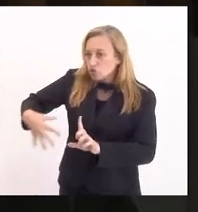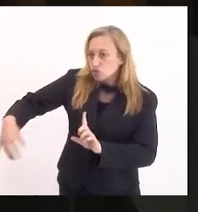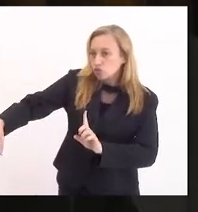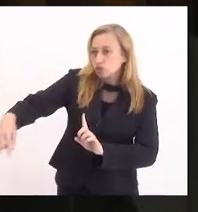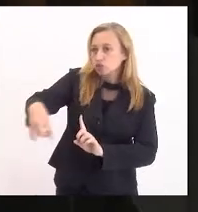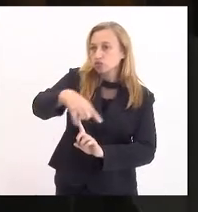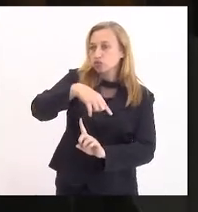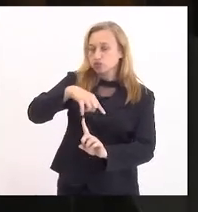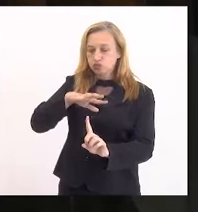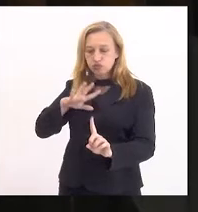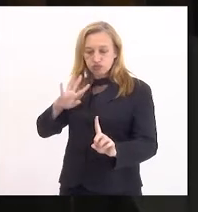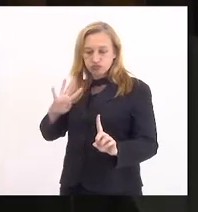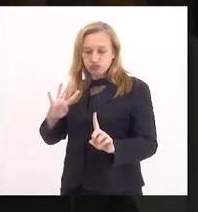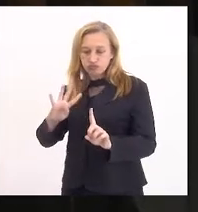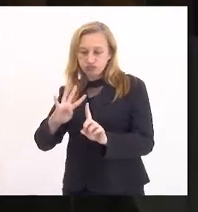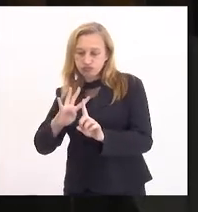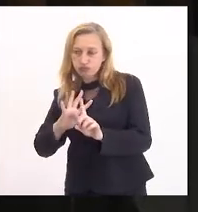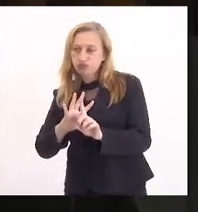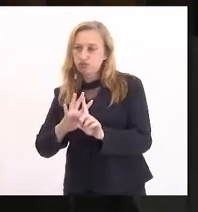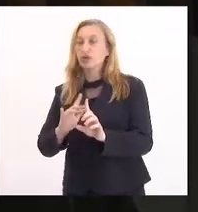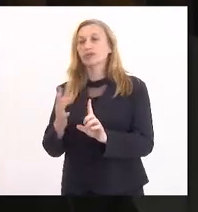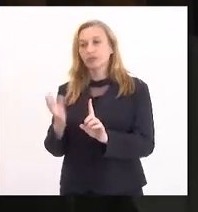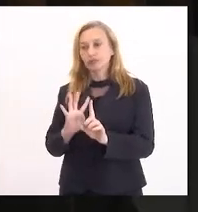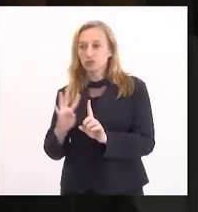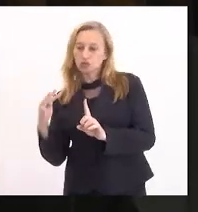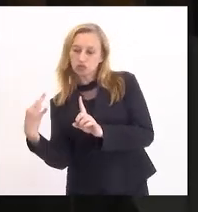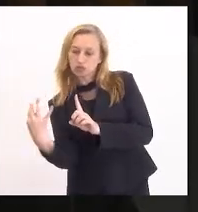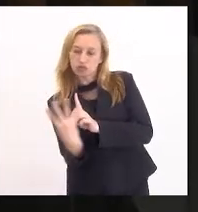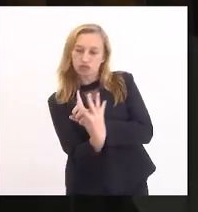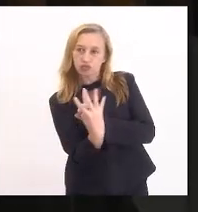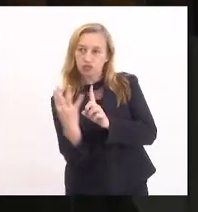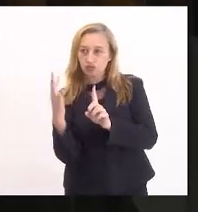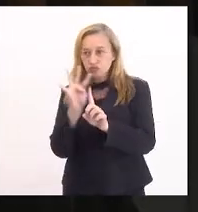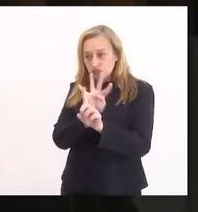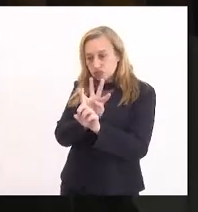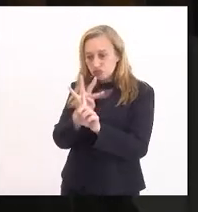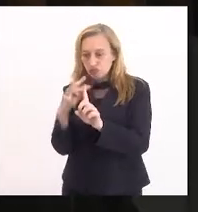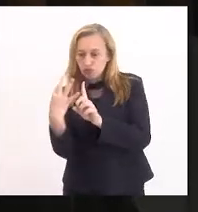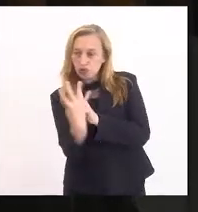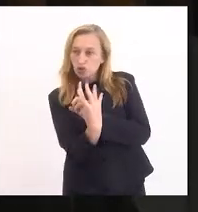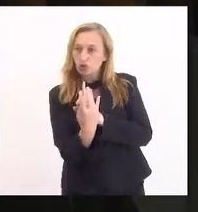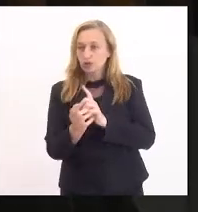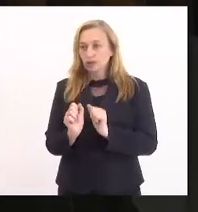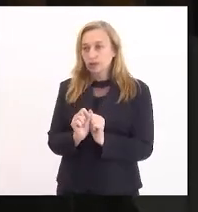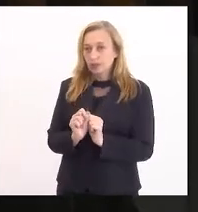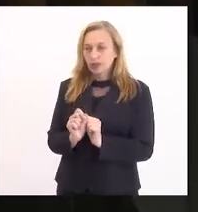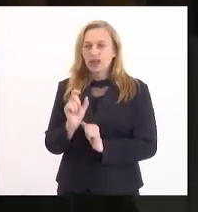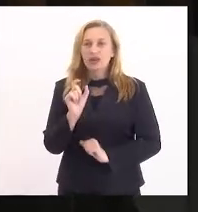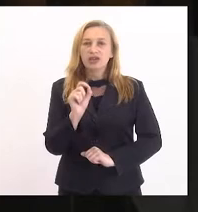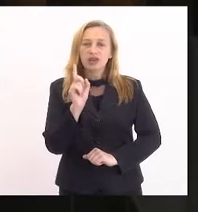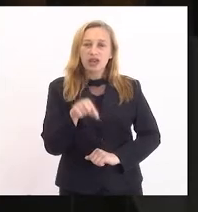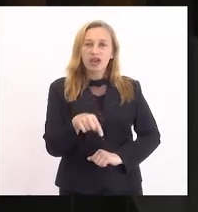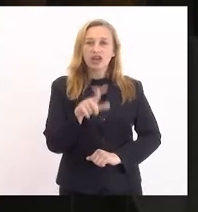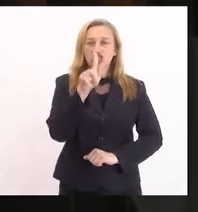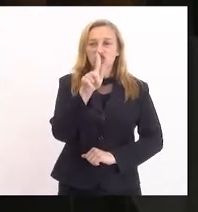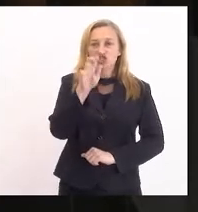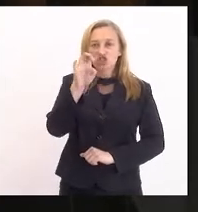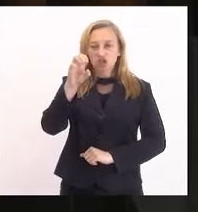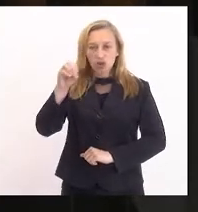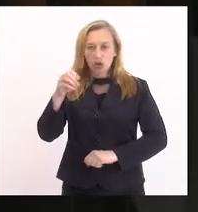das fronteiras da Ucrânia, que é um reduto geopolítico